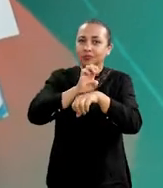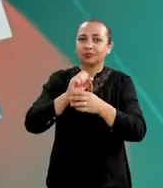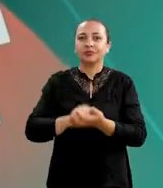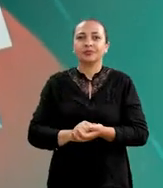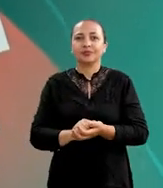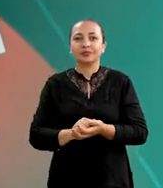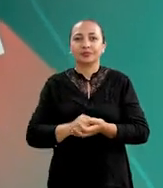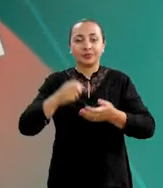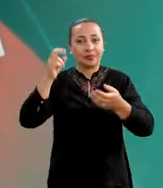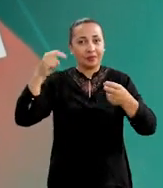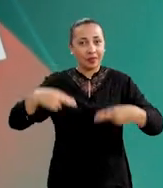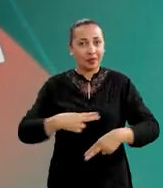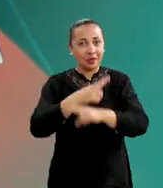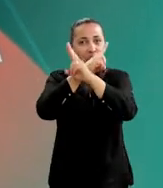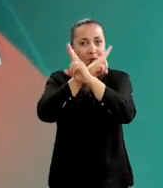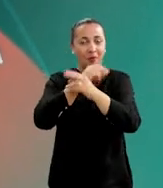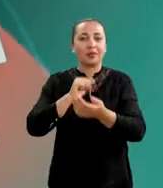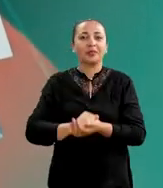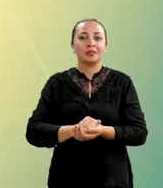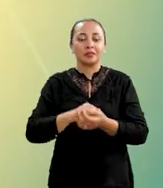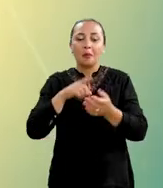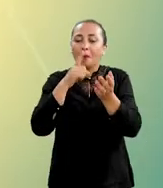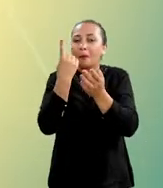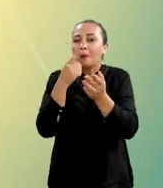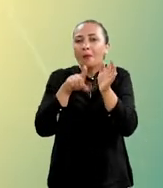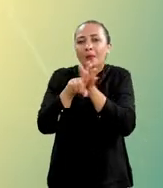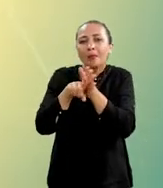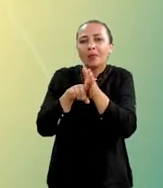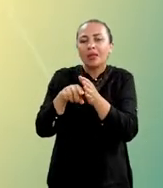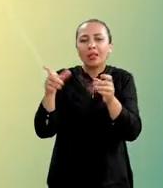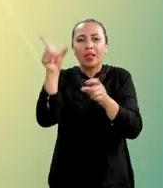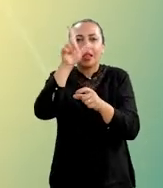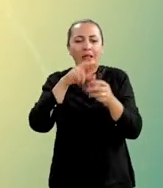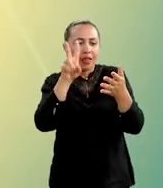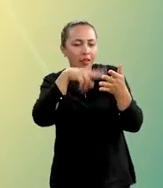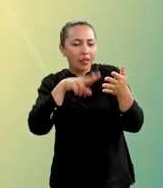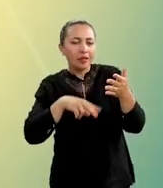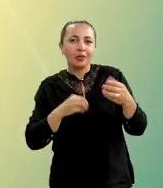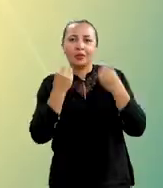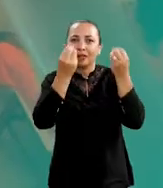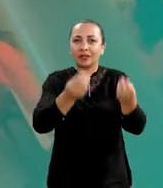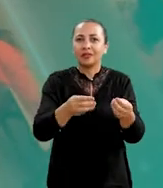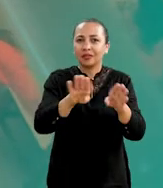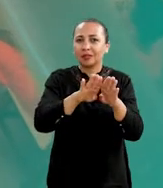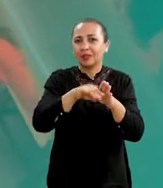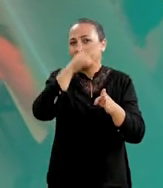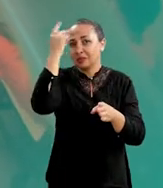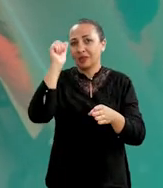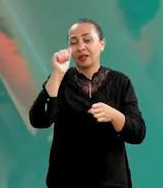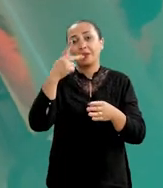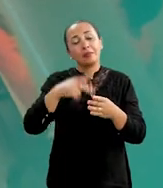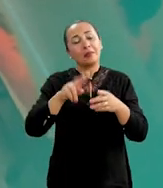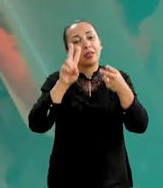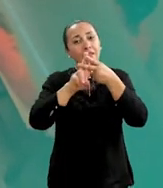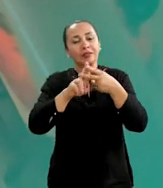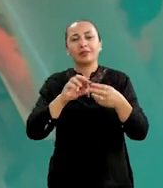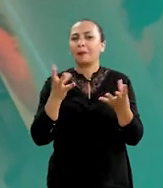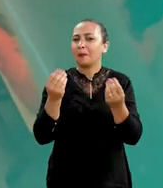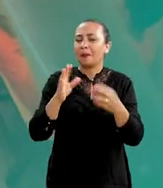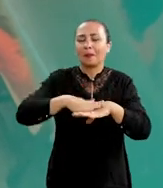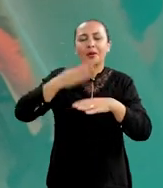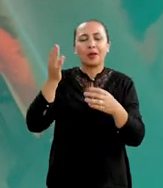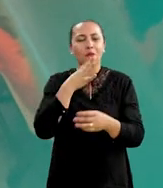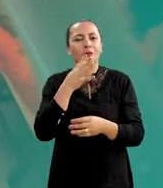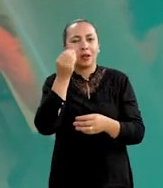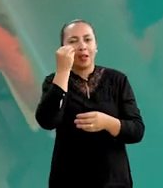E na Universidade Estadual do Sudoeste da Bahia, uma pesquisa ligada à leitura devolve a dignidade dos apenados. Isso e muito